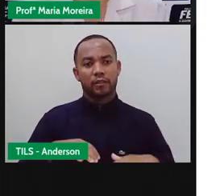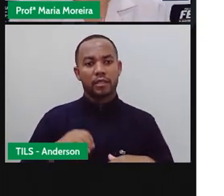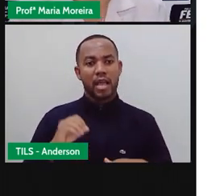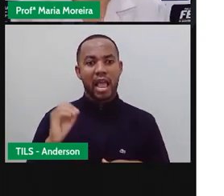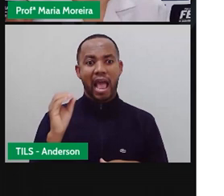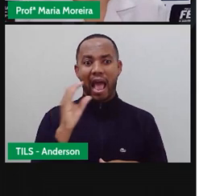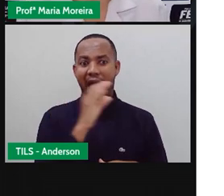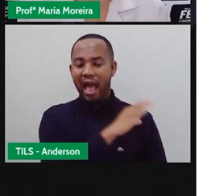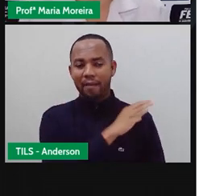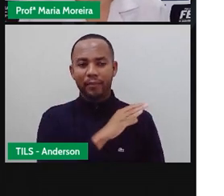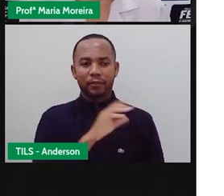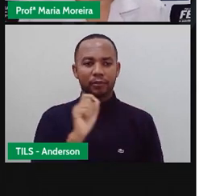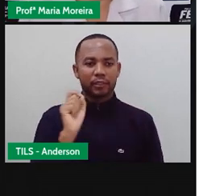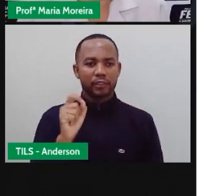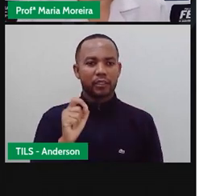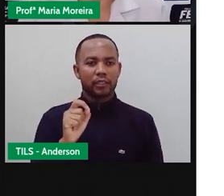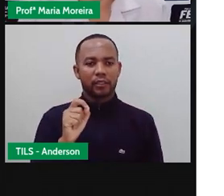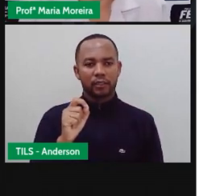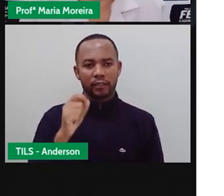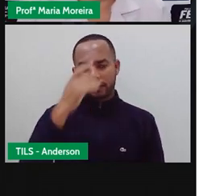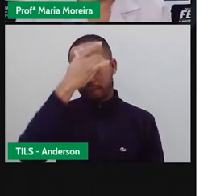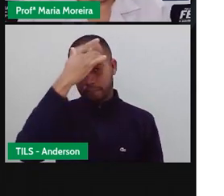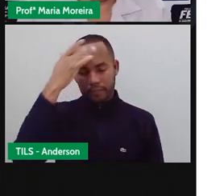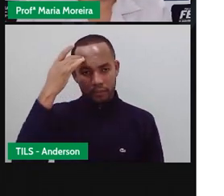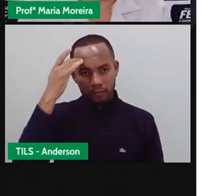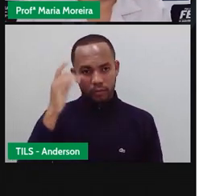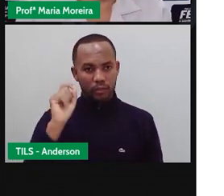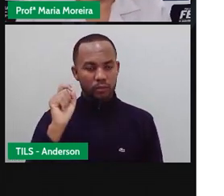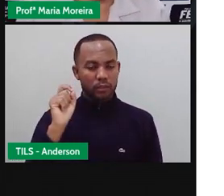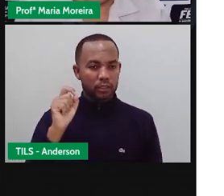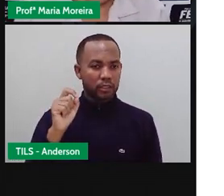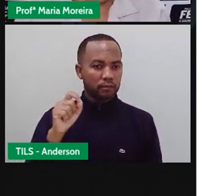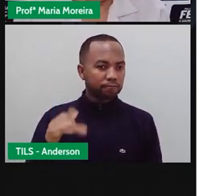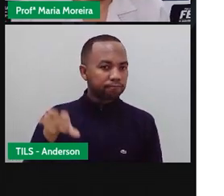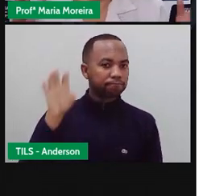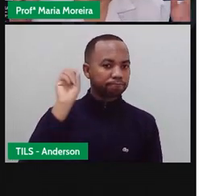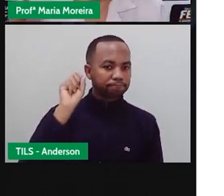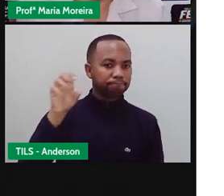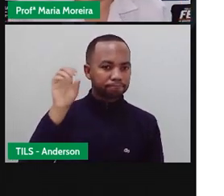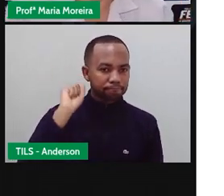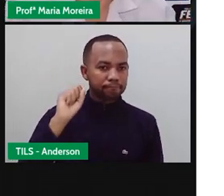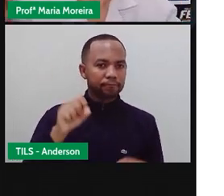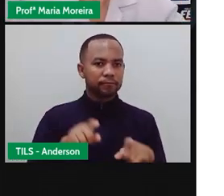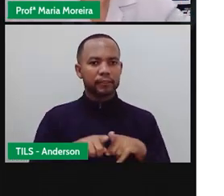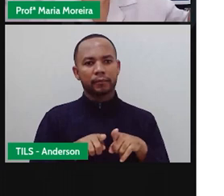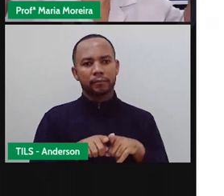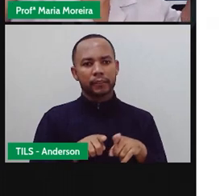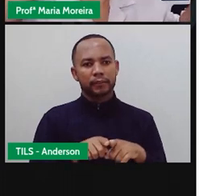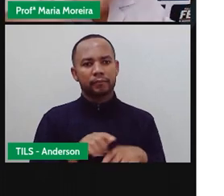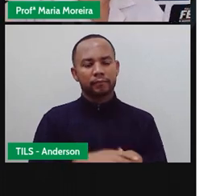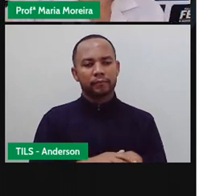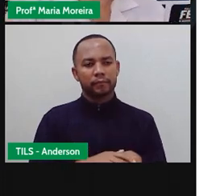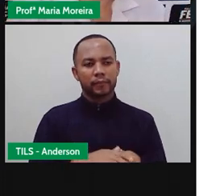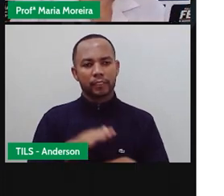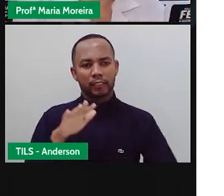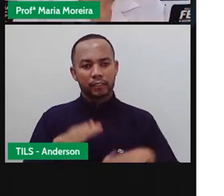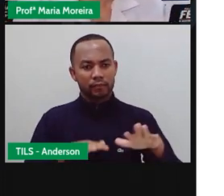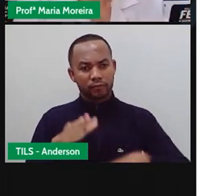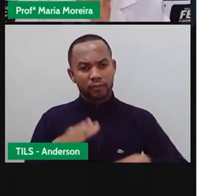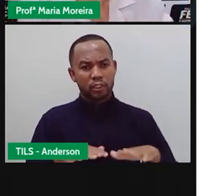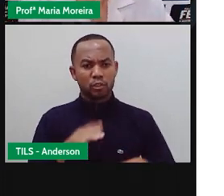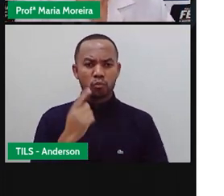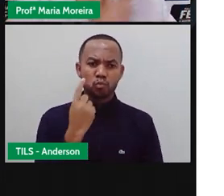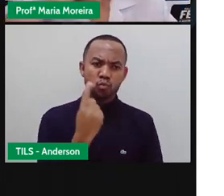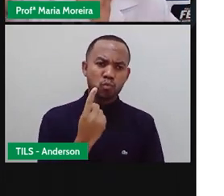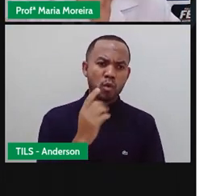rapidez Com que uma onda sonora É capaz de se propagar Através do espaço Ou seja, né? À medida que acontece uma coisa